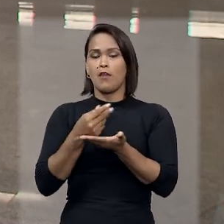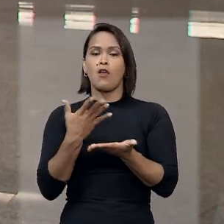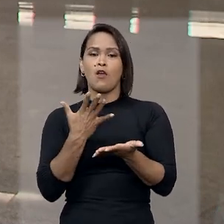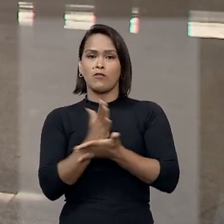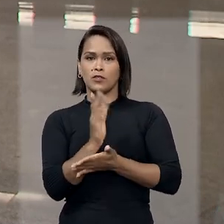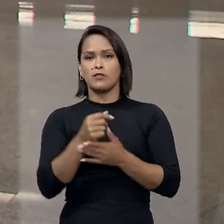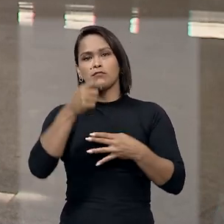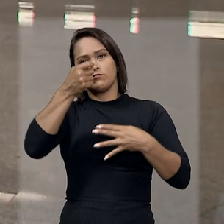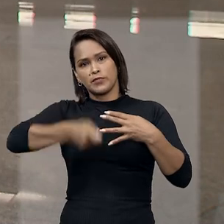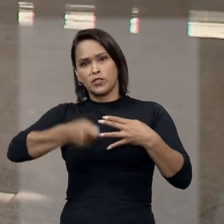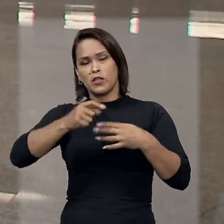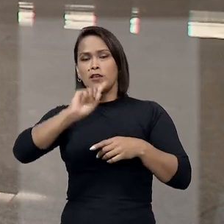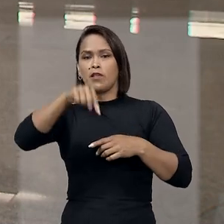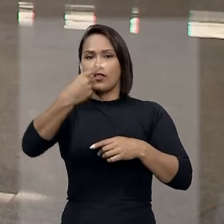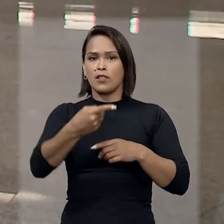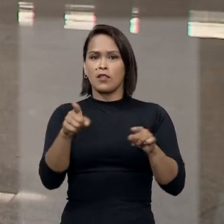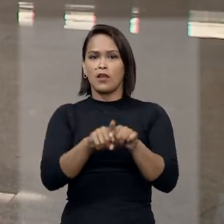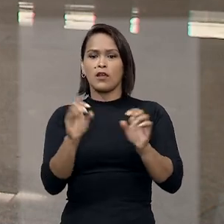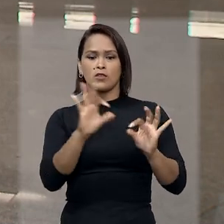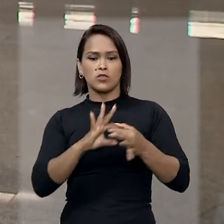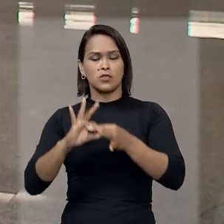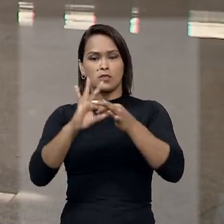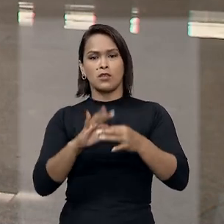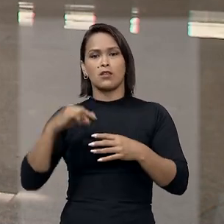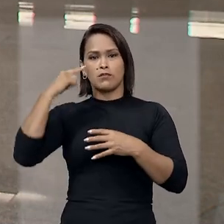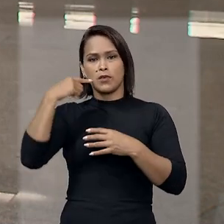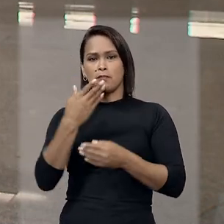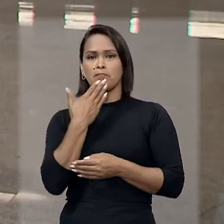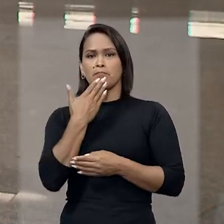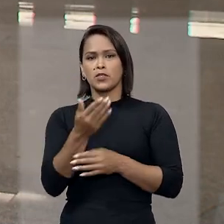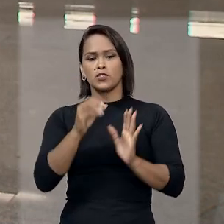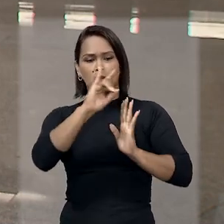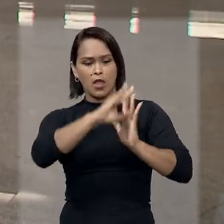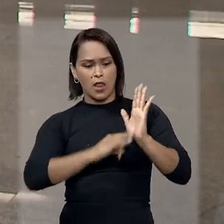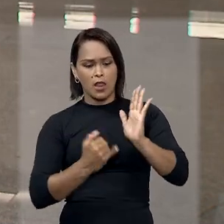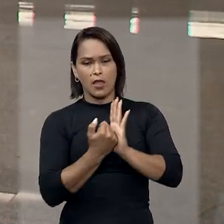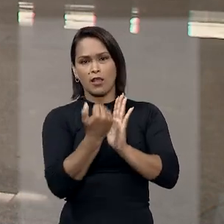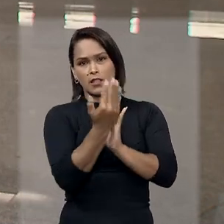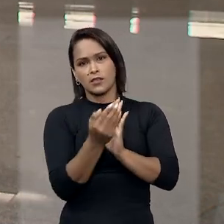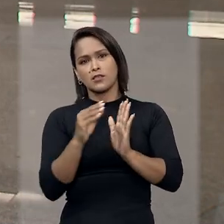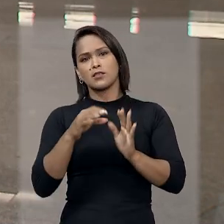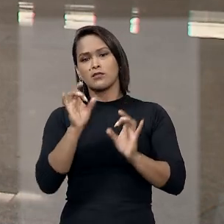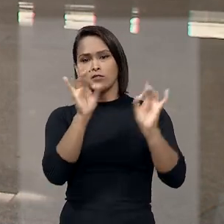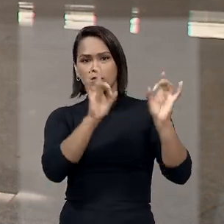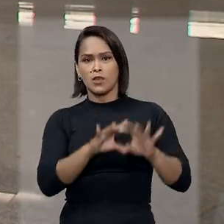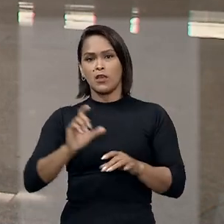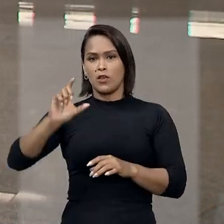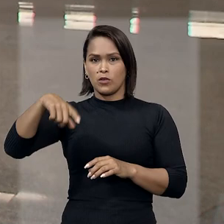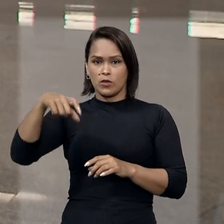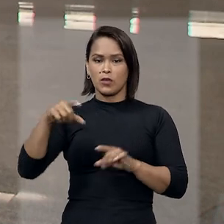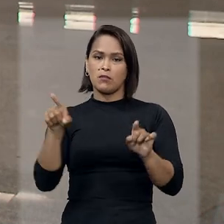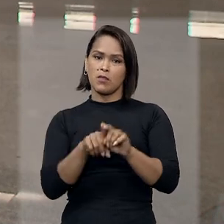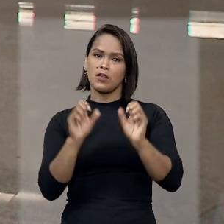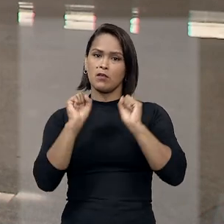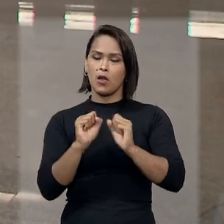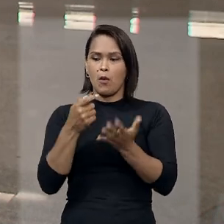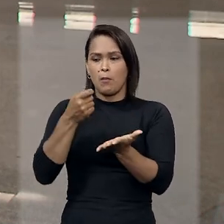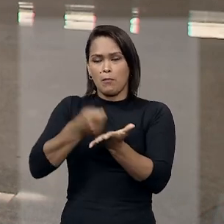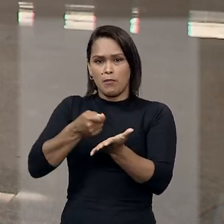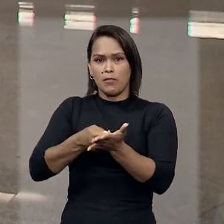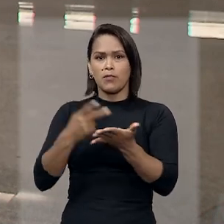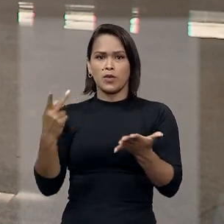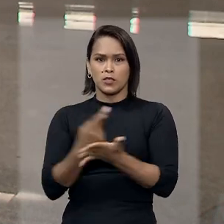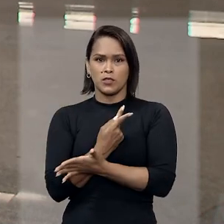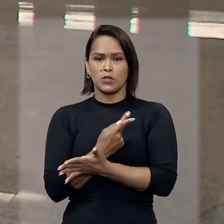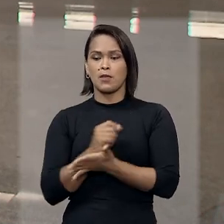juízo. Posteriormente, a sociedade advocatícia pediu a declaração de preferência de seu crédito para que o seu pagamento fosse